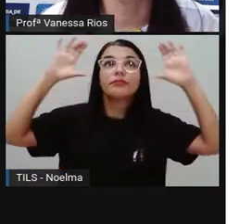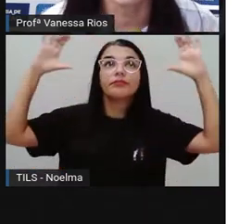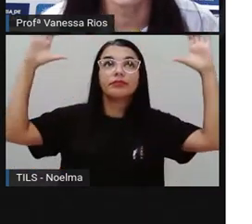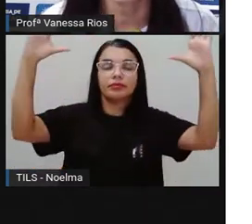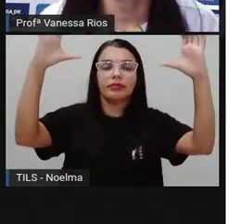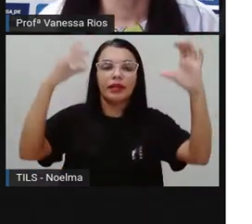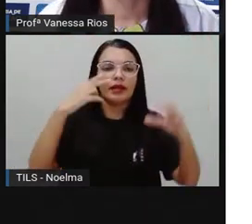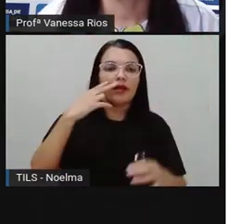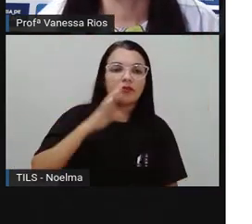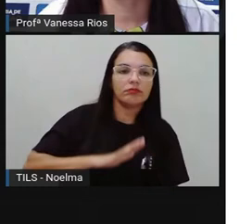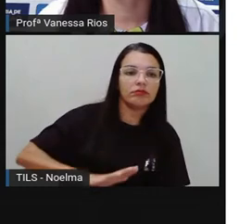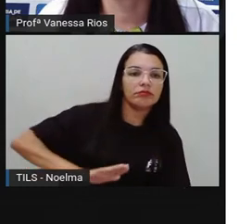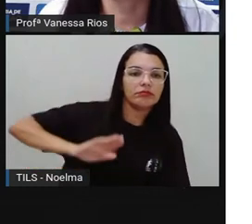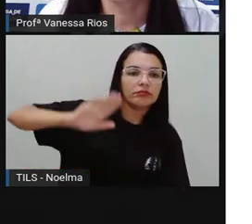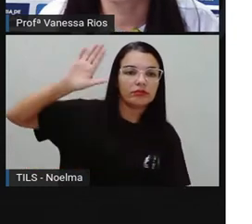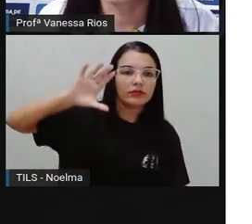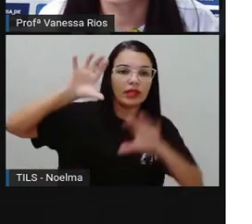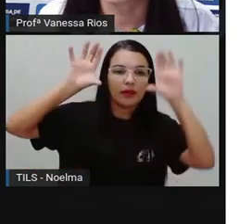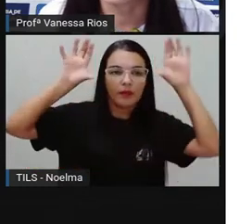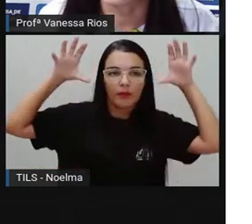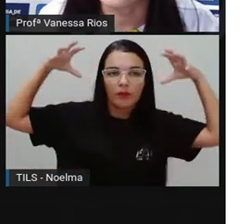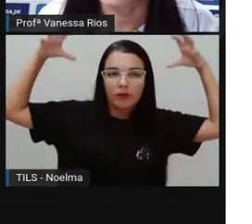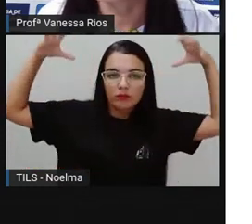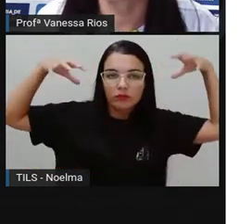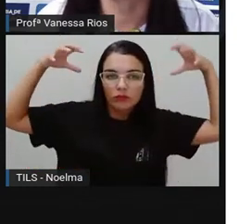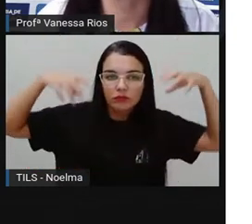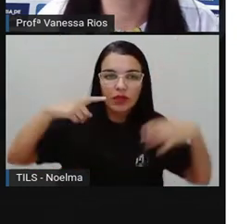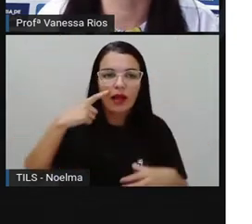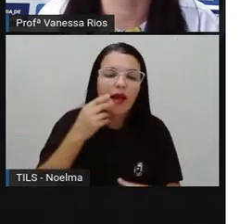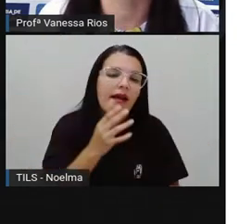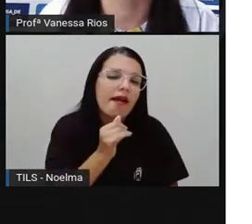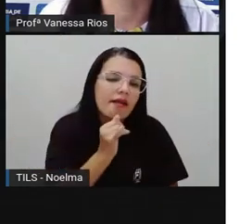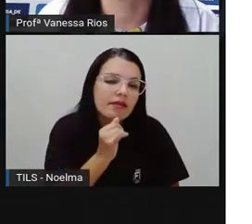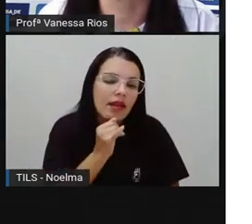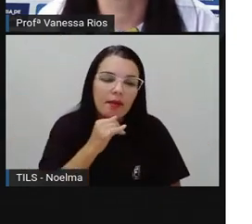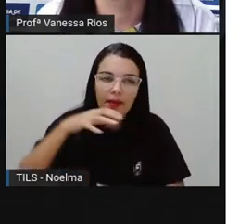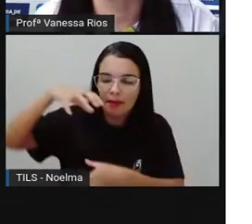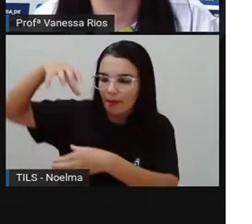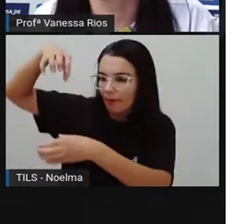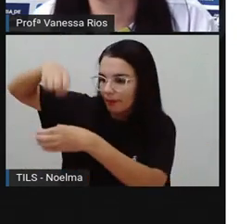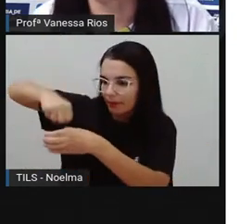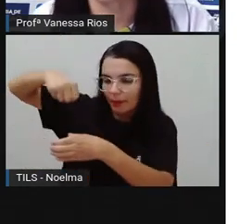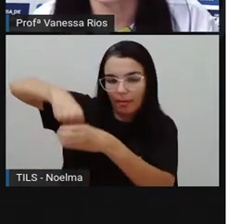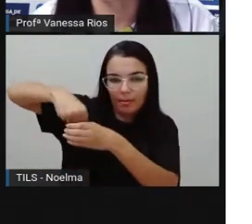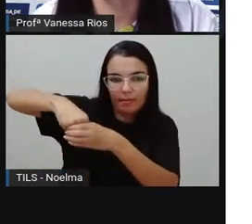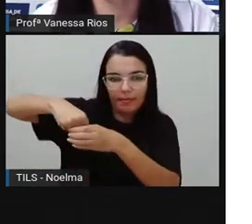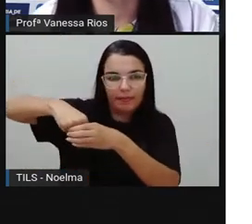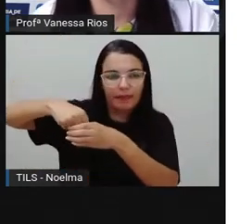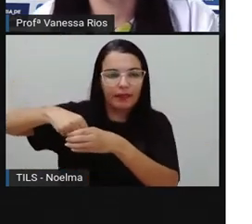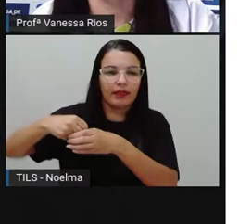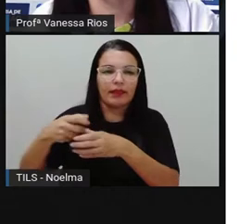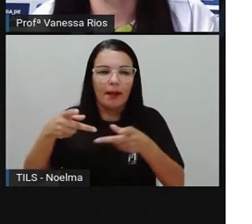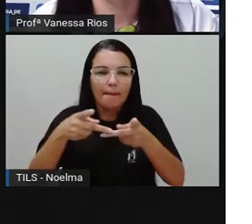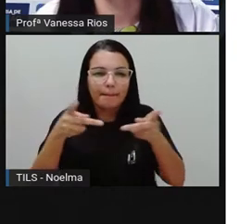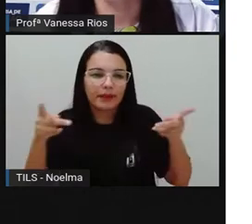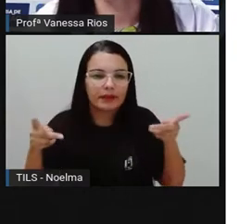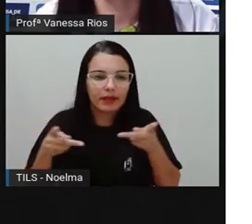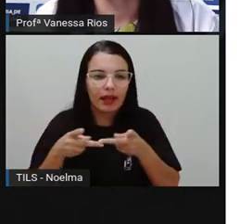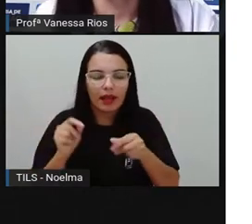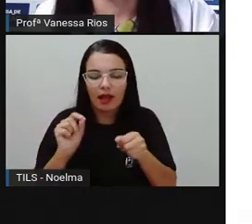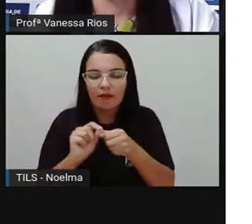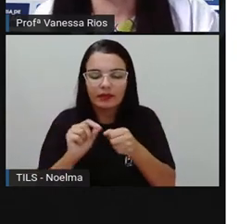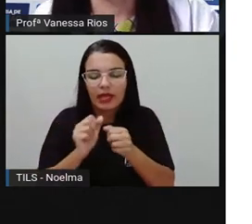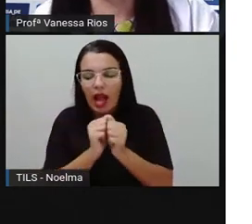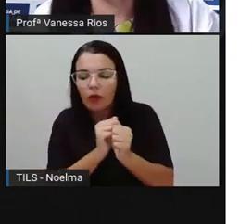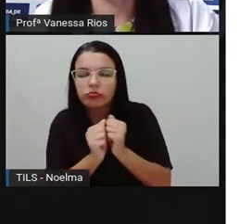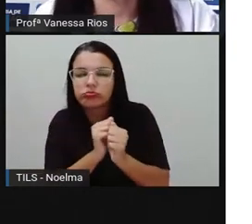vapor. Lá na tampa da panela, quando a mãe cozinha lá o arroz que tampa, né, a gente observa depois de um tempo